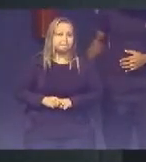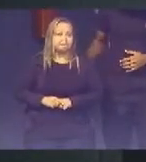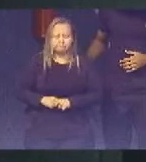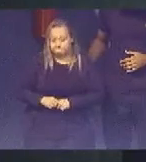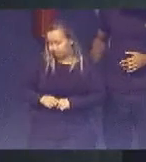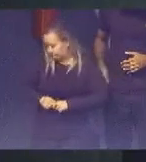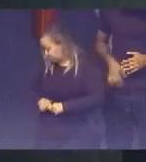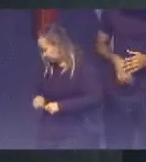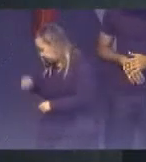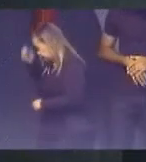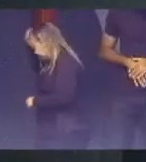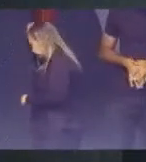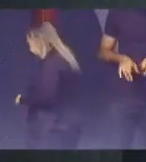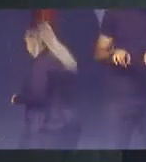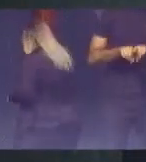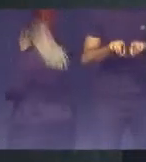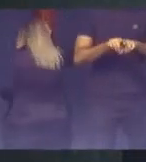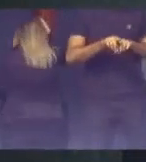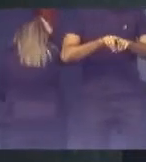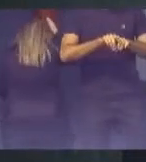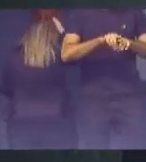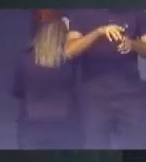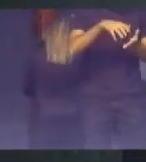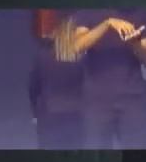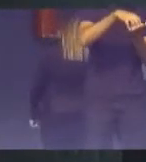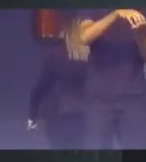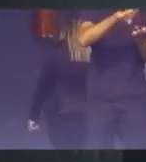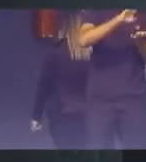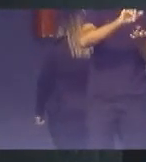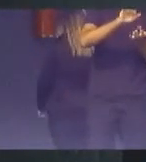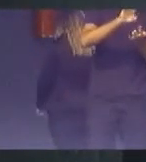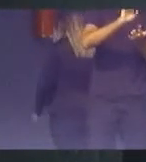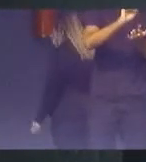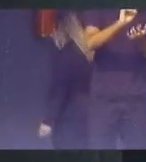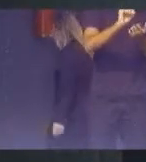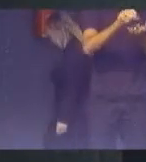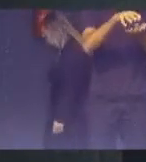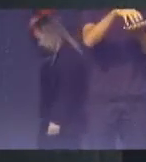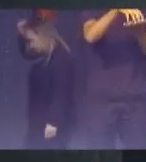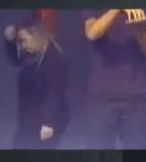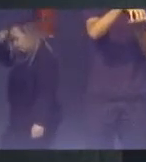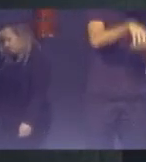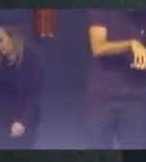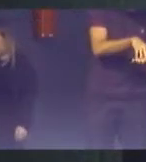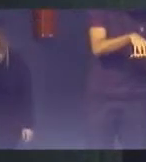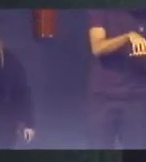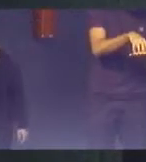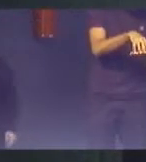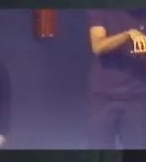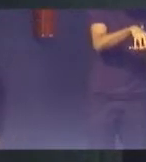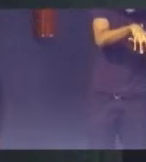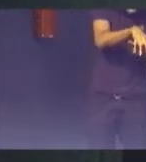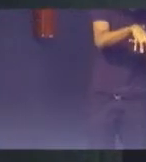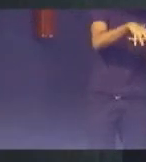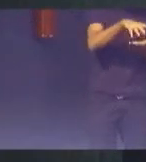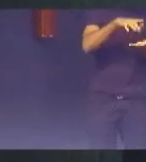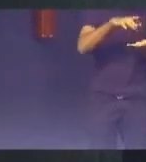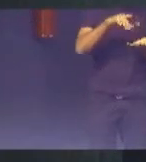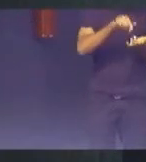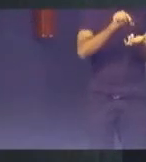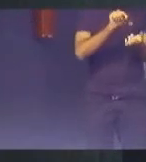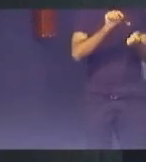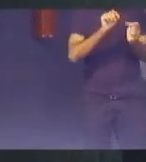O bairro Está afundando A falha geológica Está fazendo um bairro Afundar E esse bairro